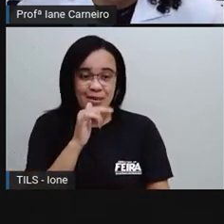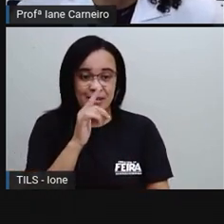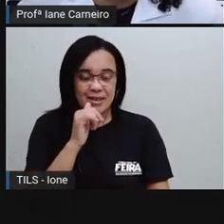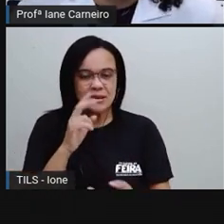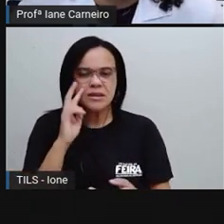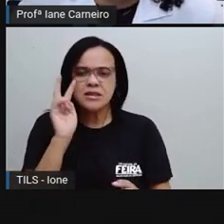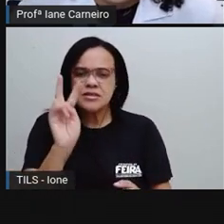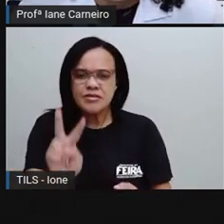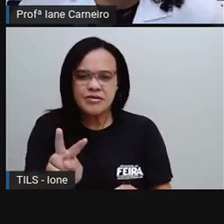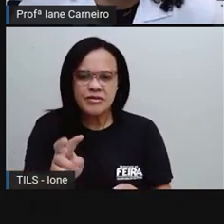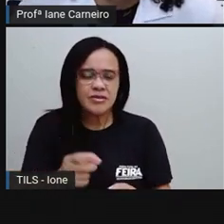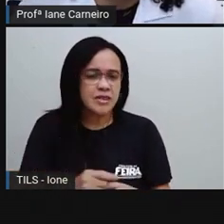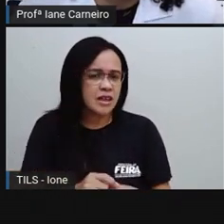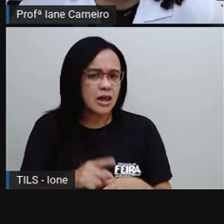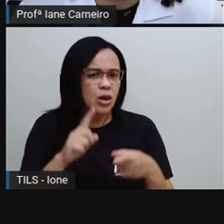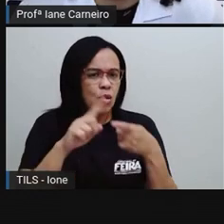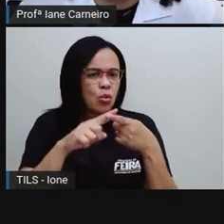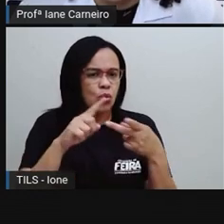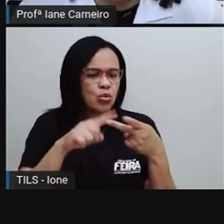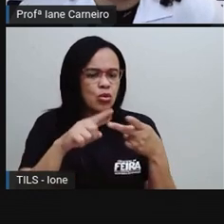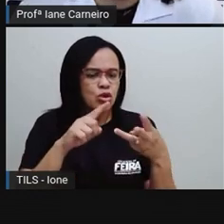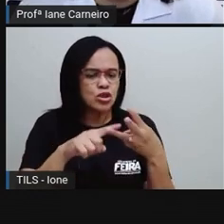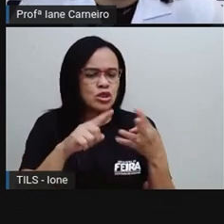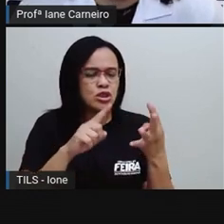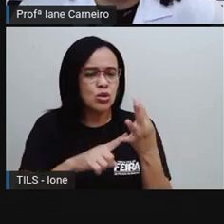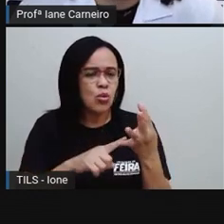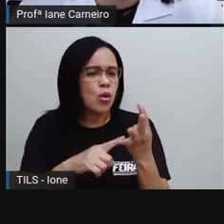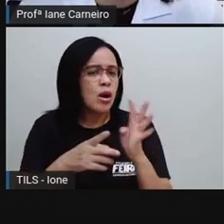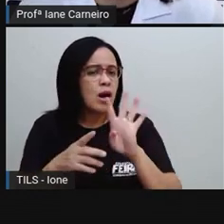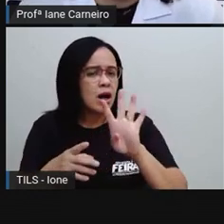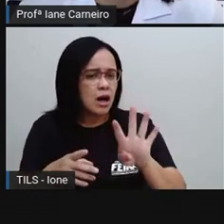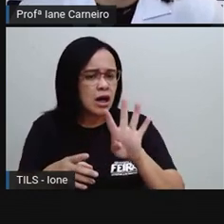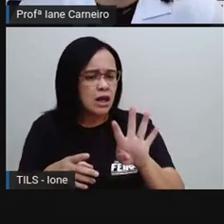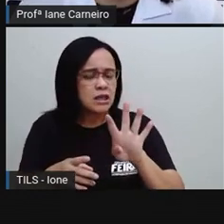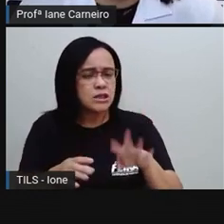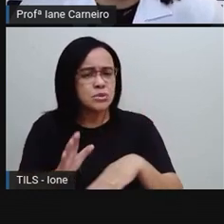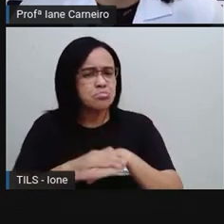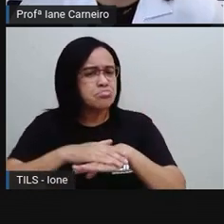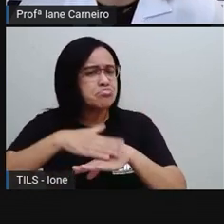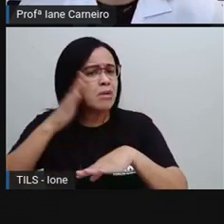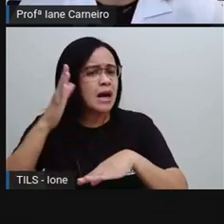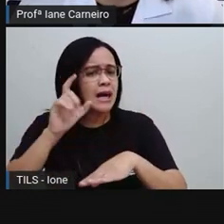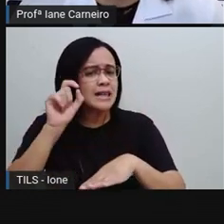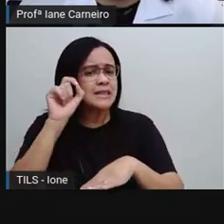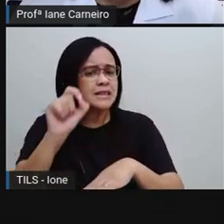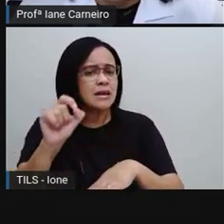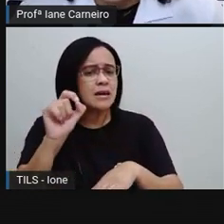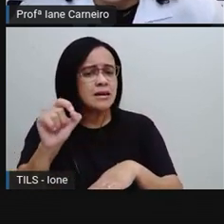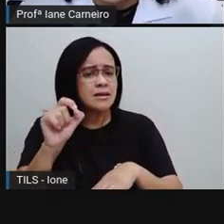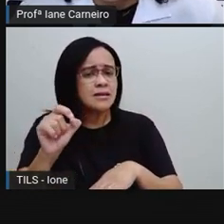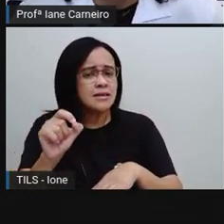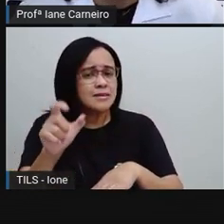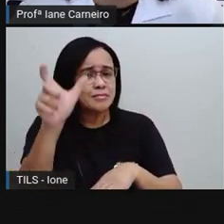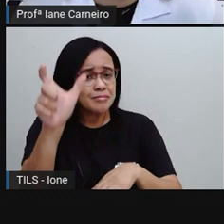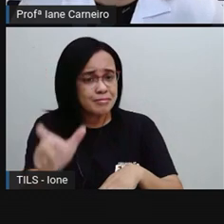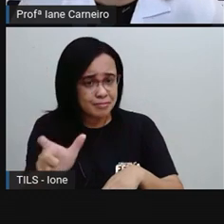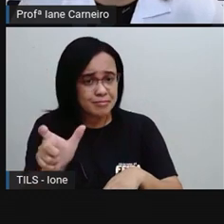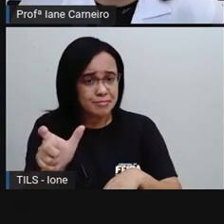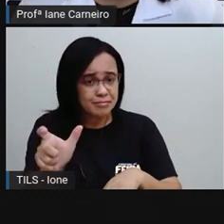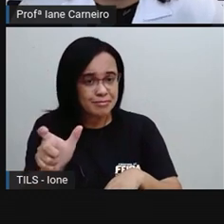olhar aqui dos quatro, ó, entre Pedro, a mãe, o pai e o irmão, quem foi que bebeu mais? Foi